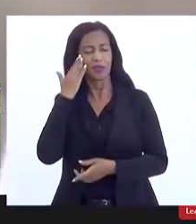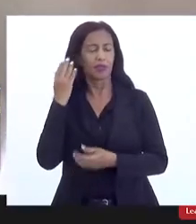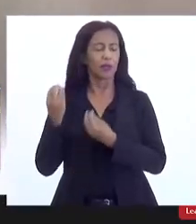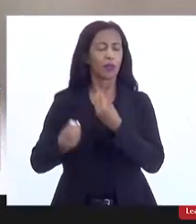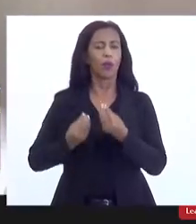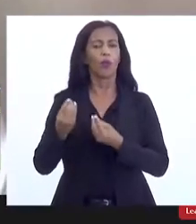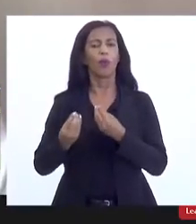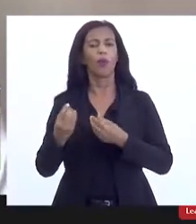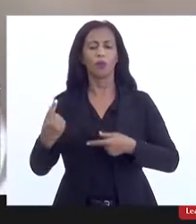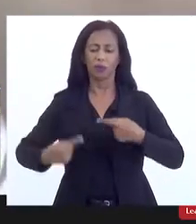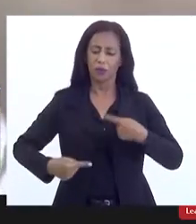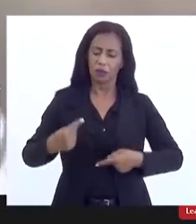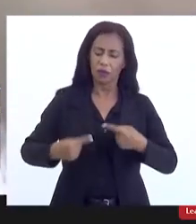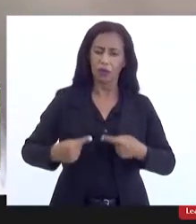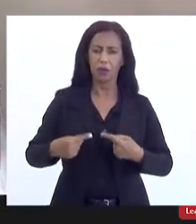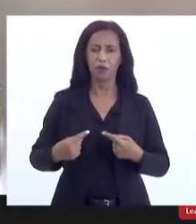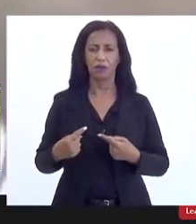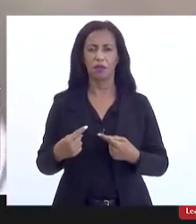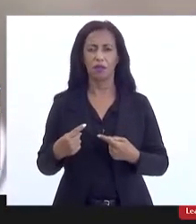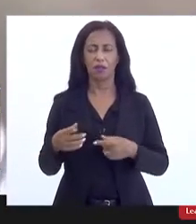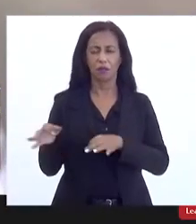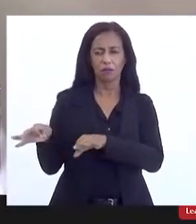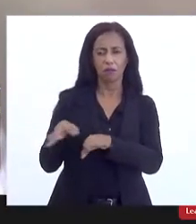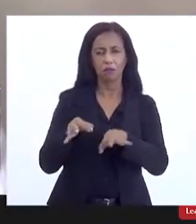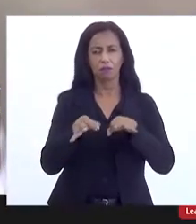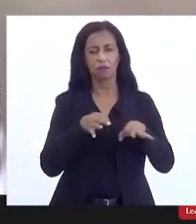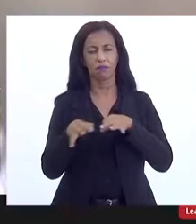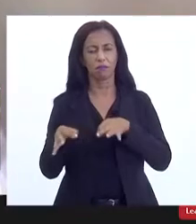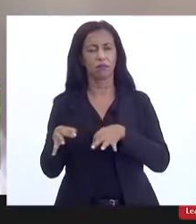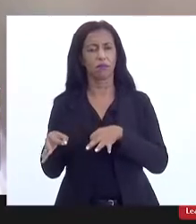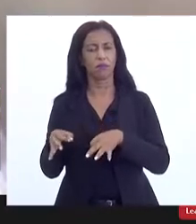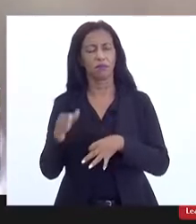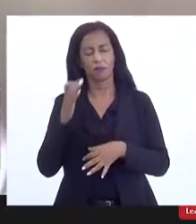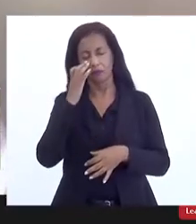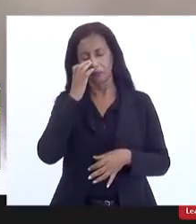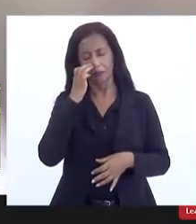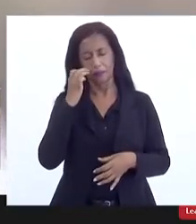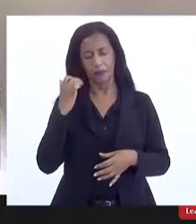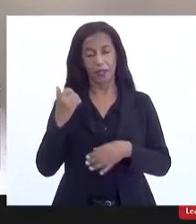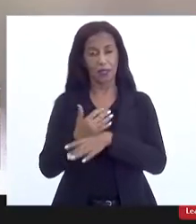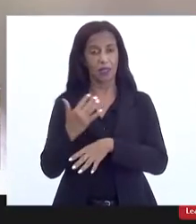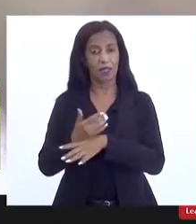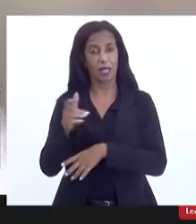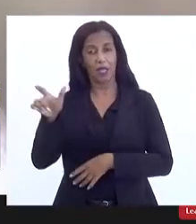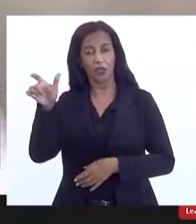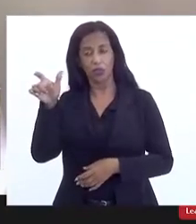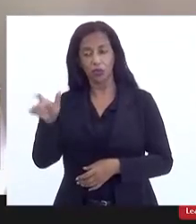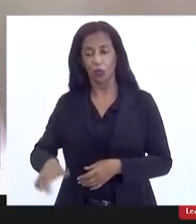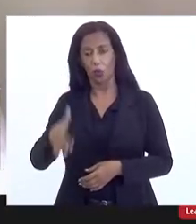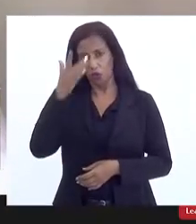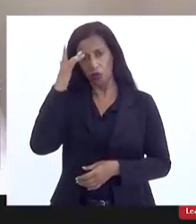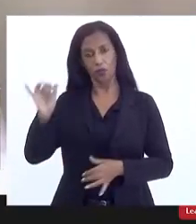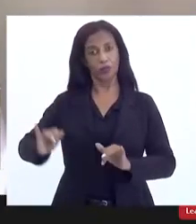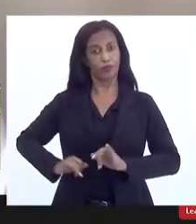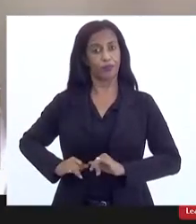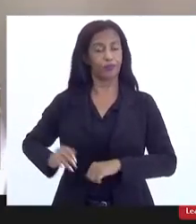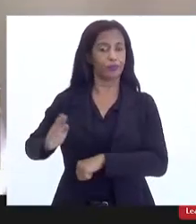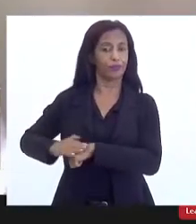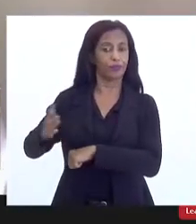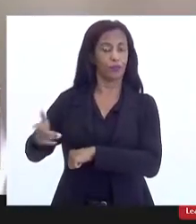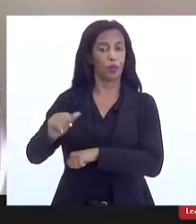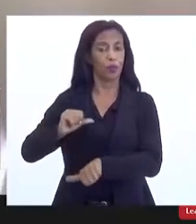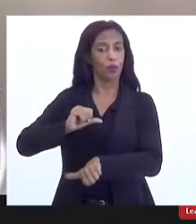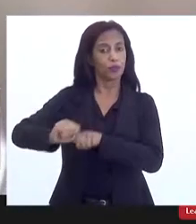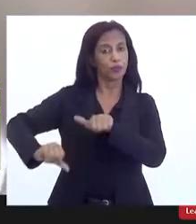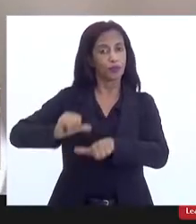esse debate está sendo construído na cidade com aqueles que serão mais afetados, obviamente, com as